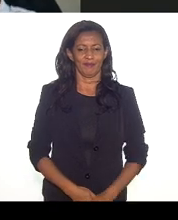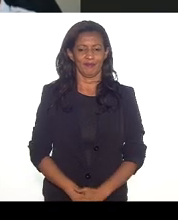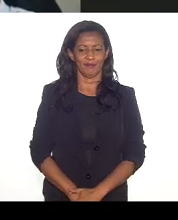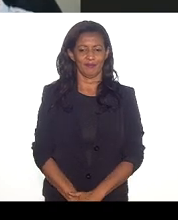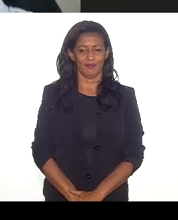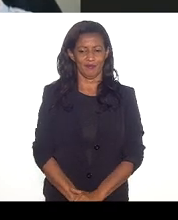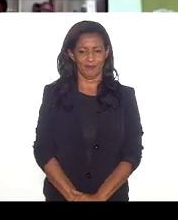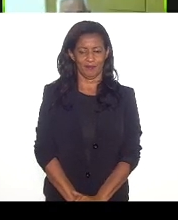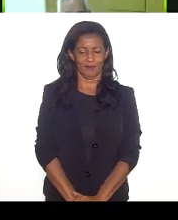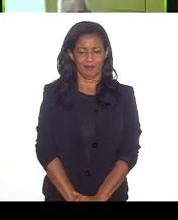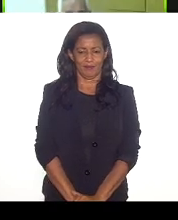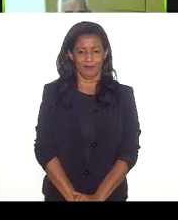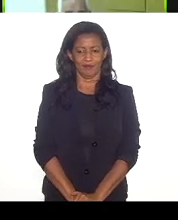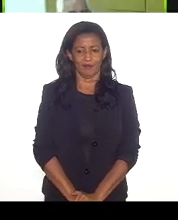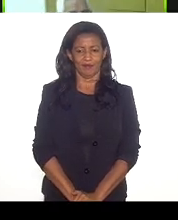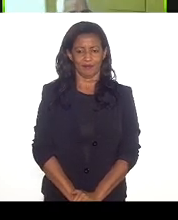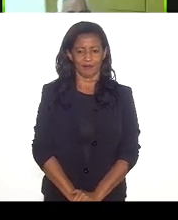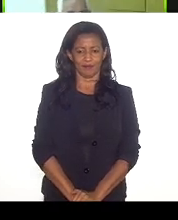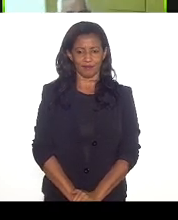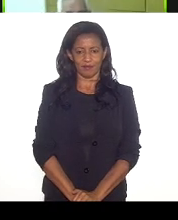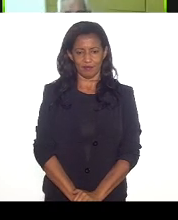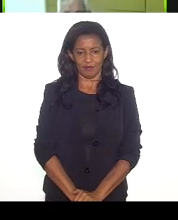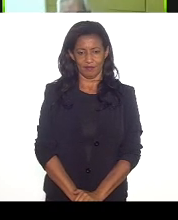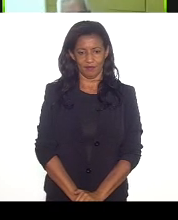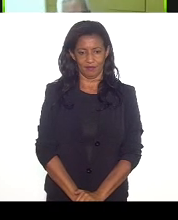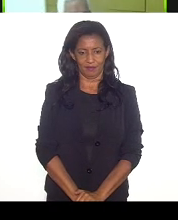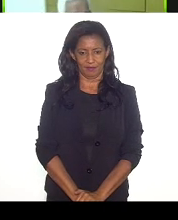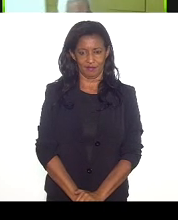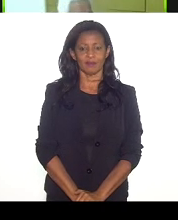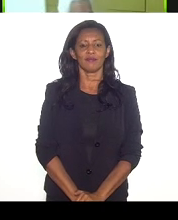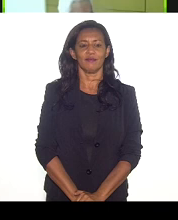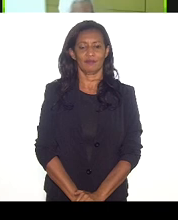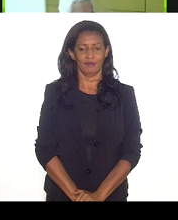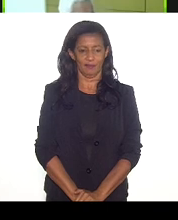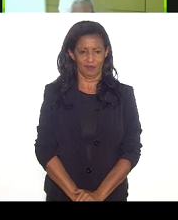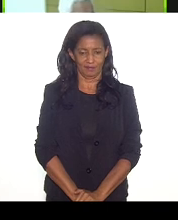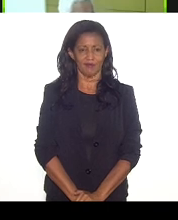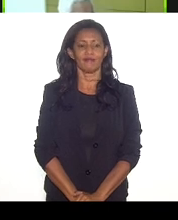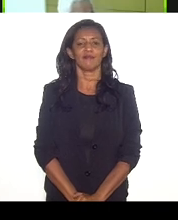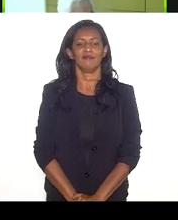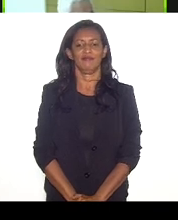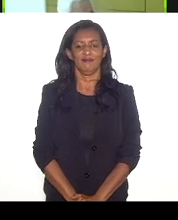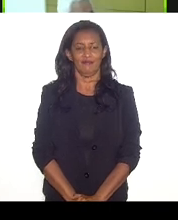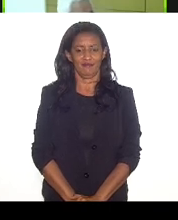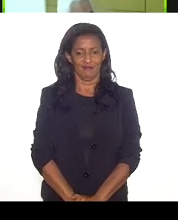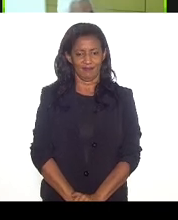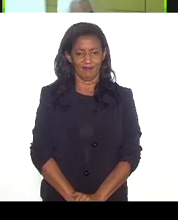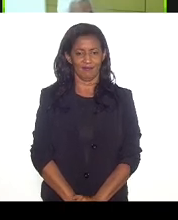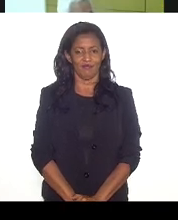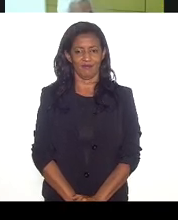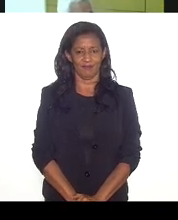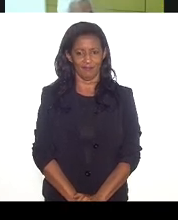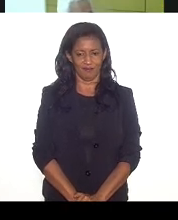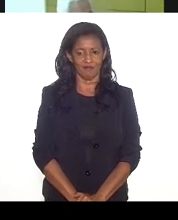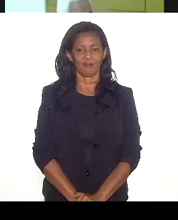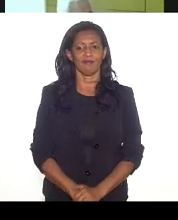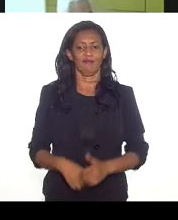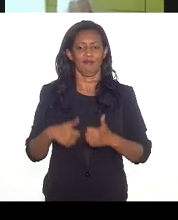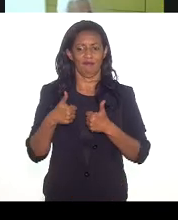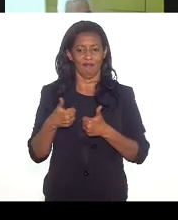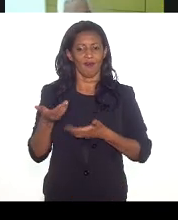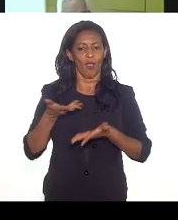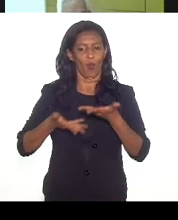Deixa eu ver se eu consegui compartilhar. Não, acho que eu saí. Não, foi. Está